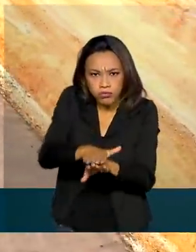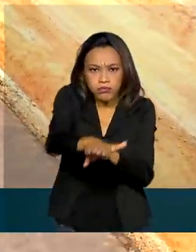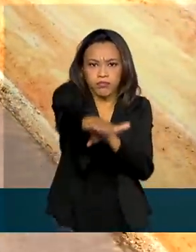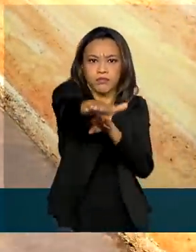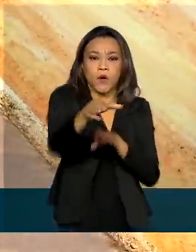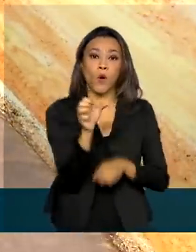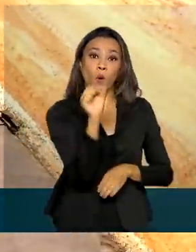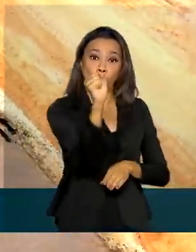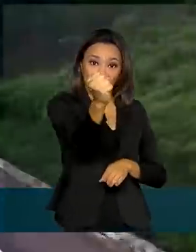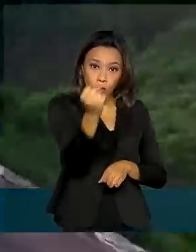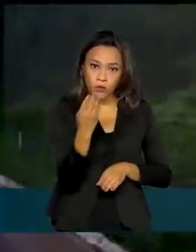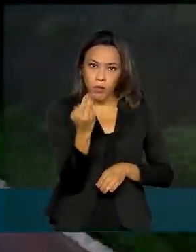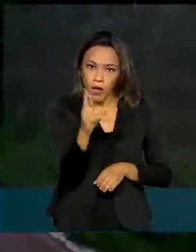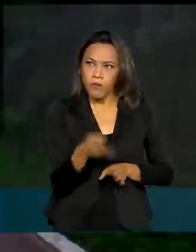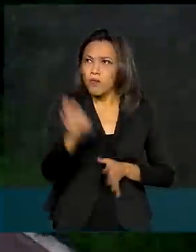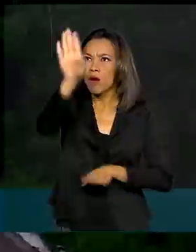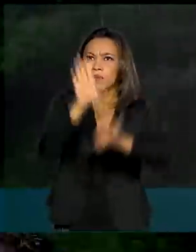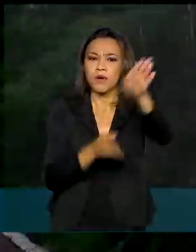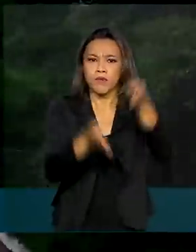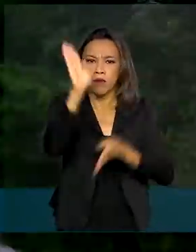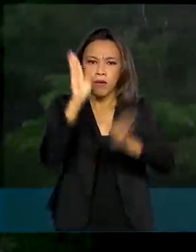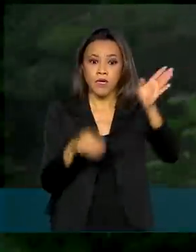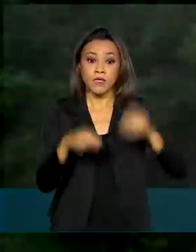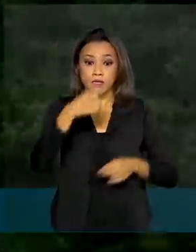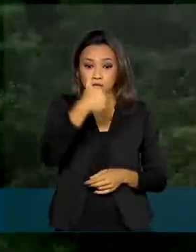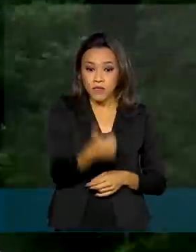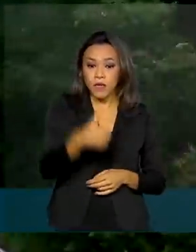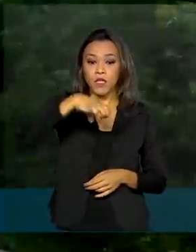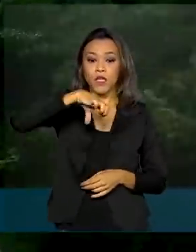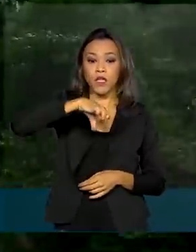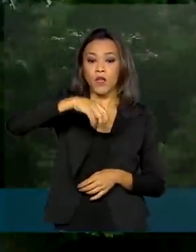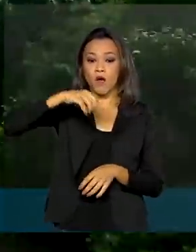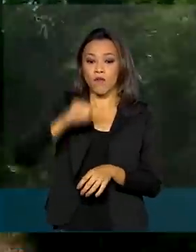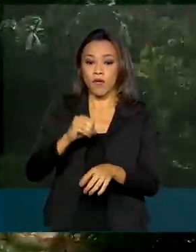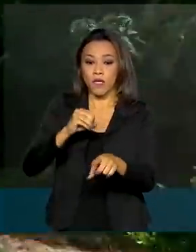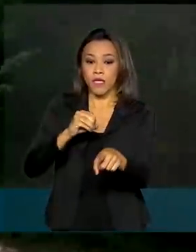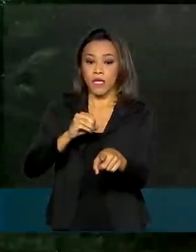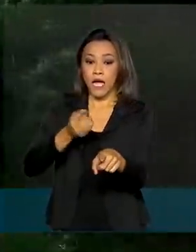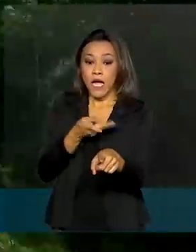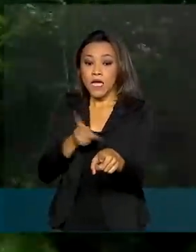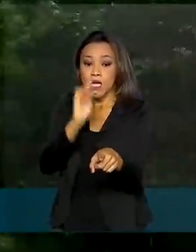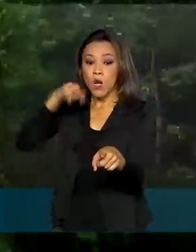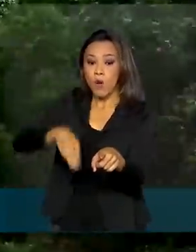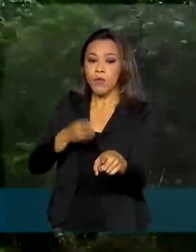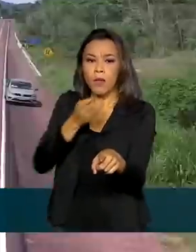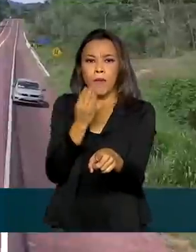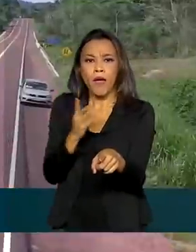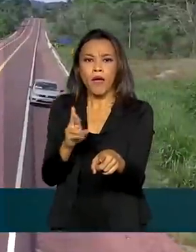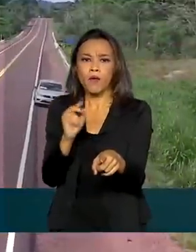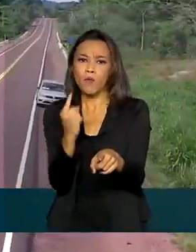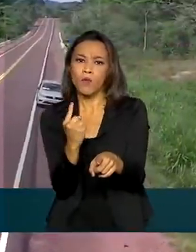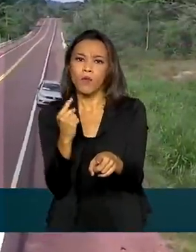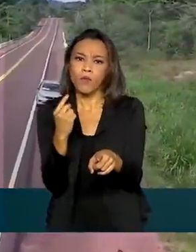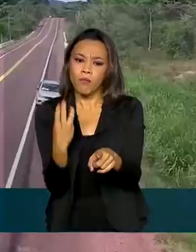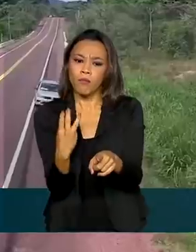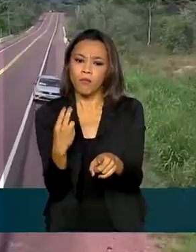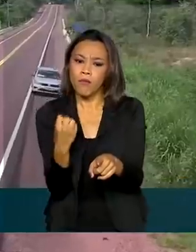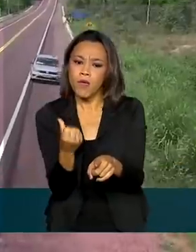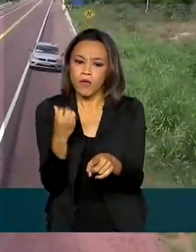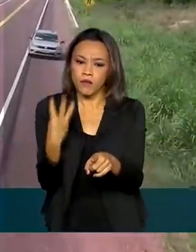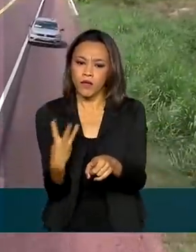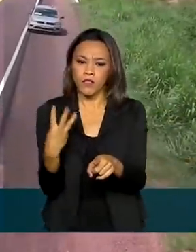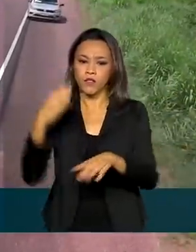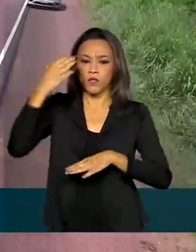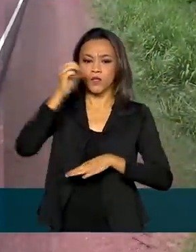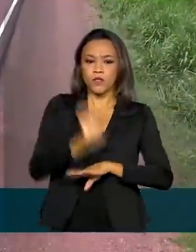rodovias, como a recuperação de 190 quilômetros de pista na BR-163 no estado do Pará, que vai